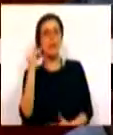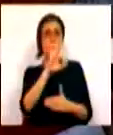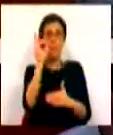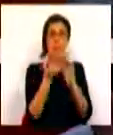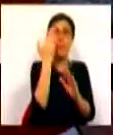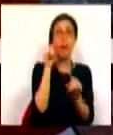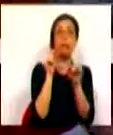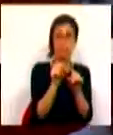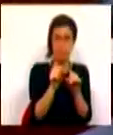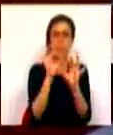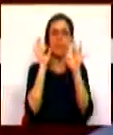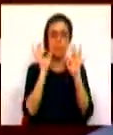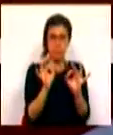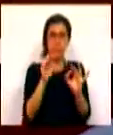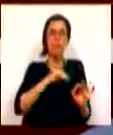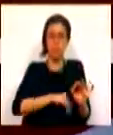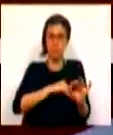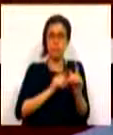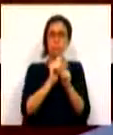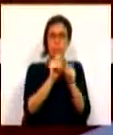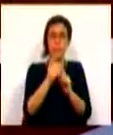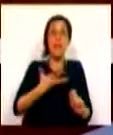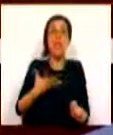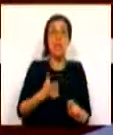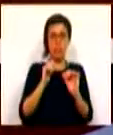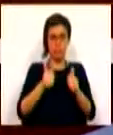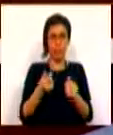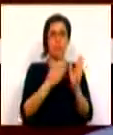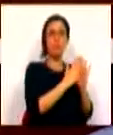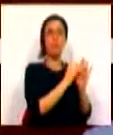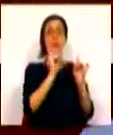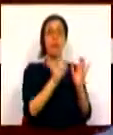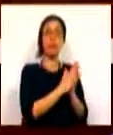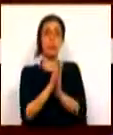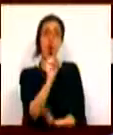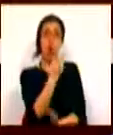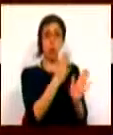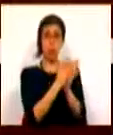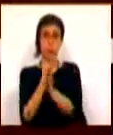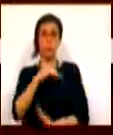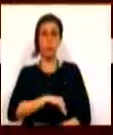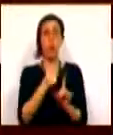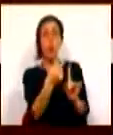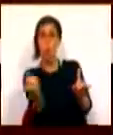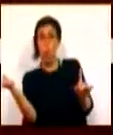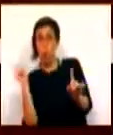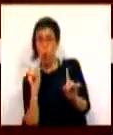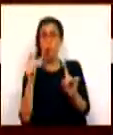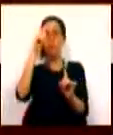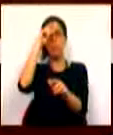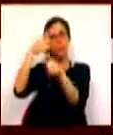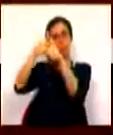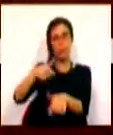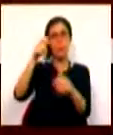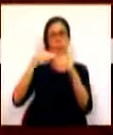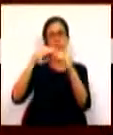estes, sim, estão a receber a prestação desde dezembro com retroativos a outubro, estando as demais situações respeitantes a